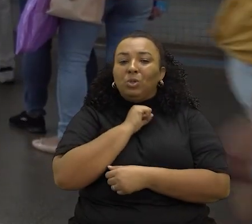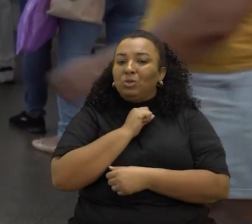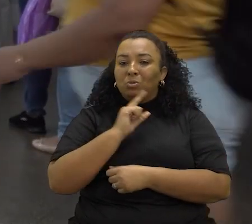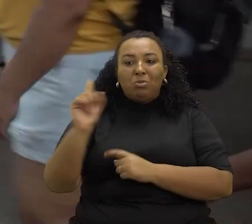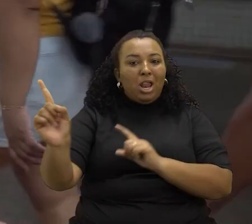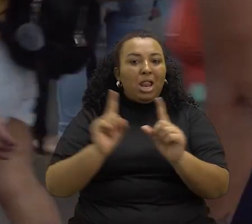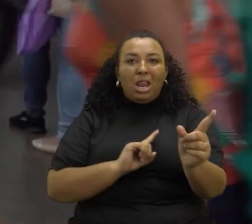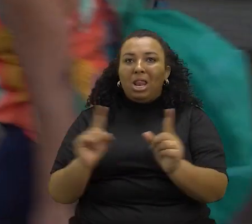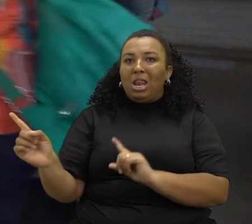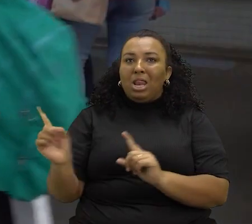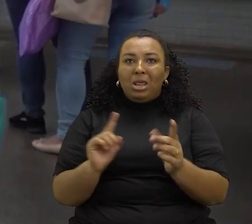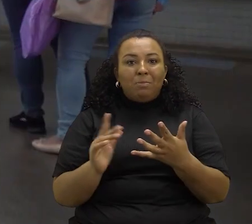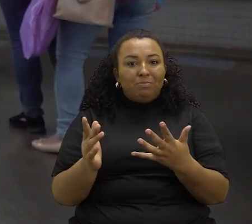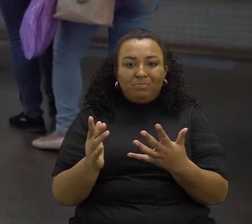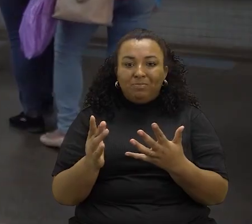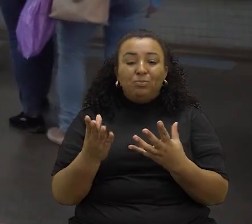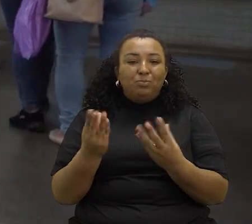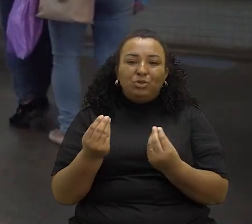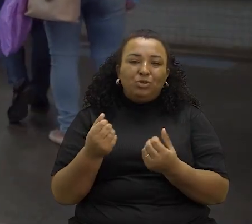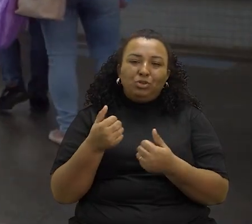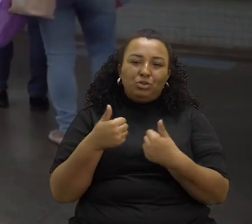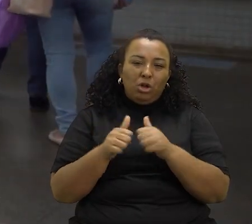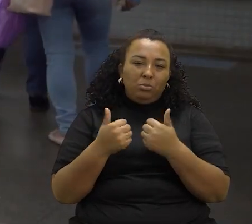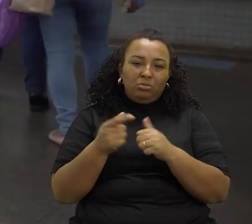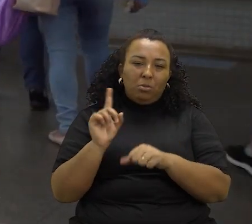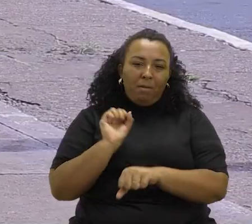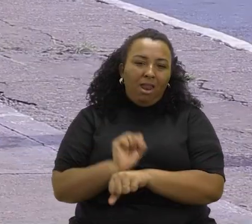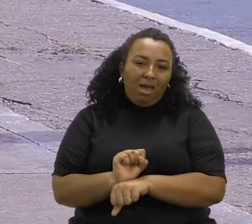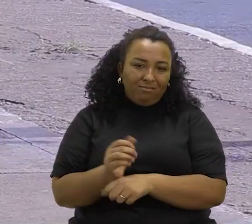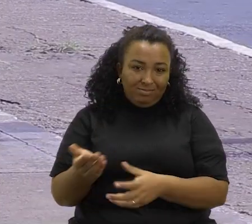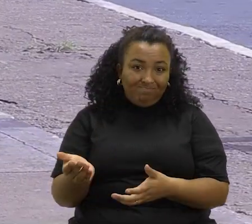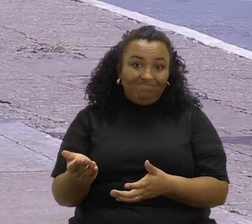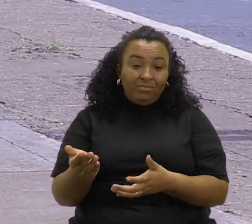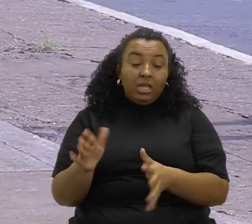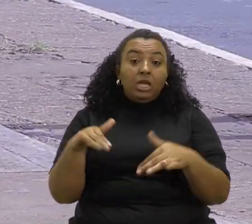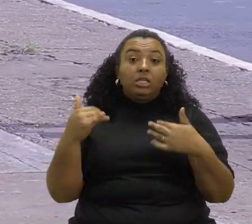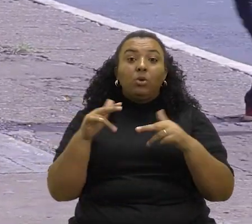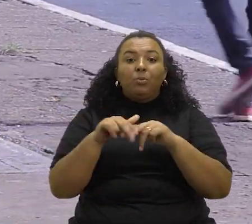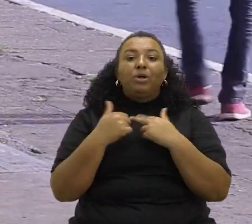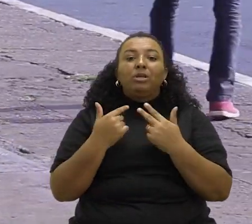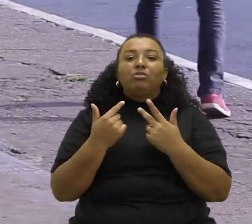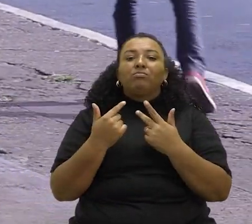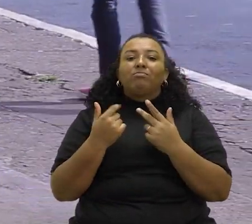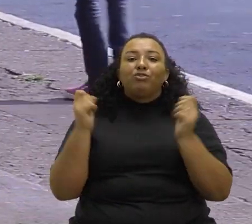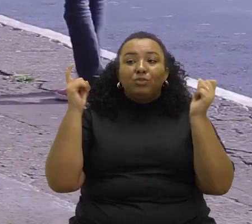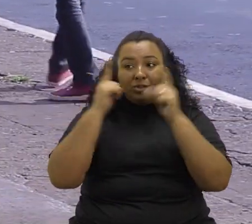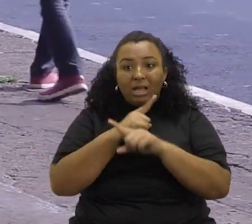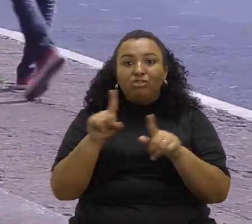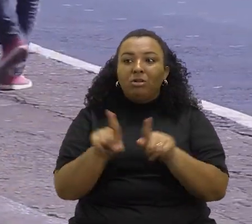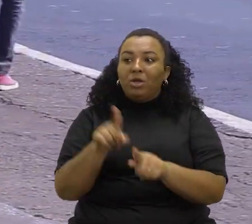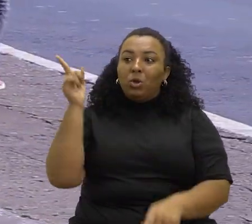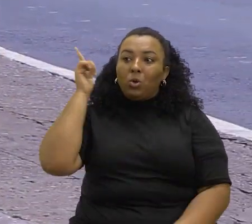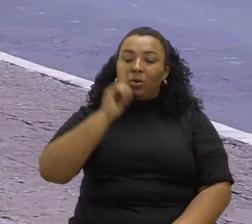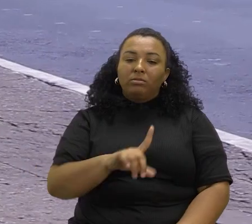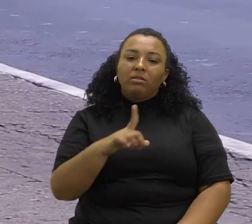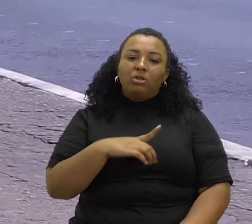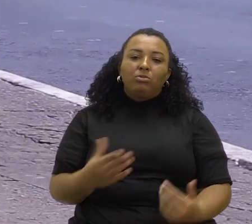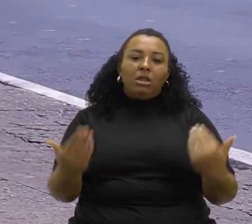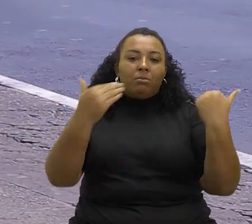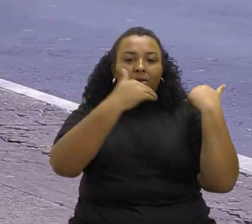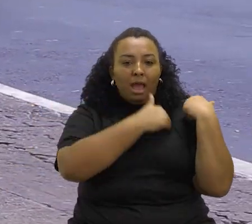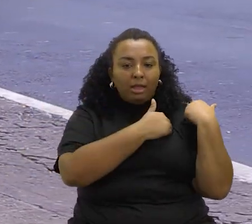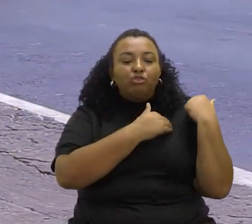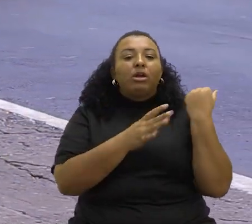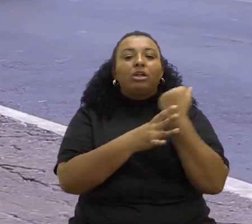não paravam. Tinha um idoso na parada, não paravam. E entre desafios e conquistas, o